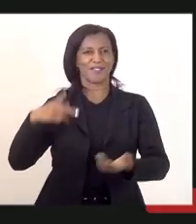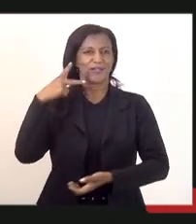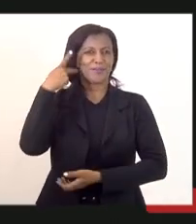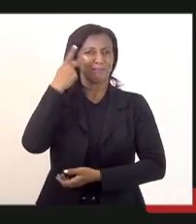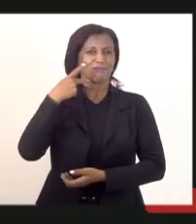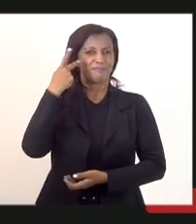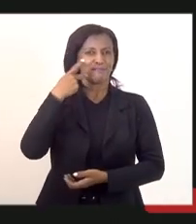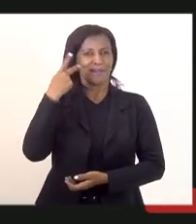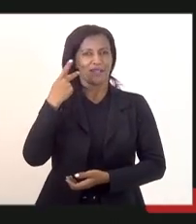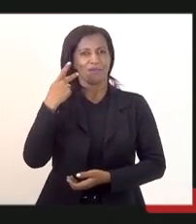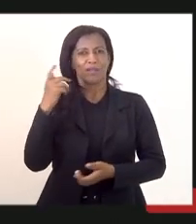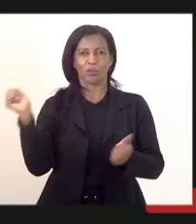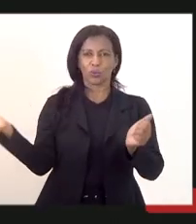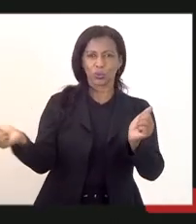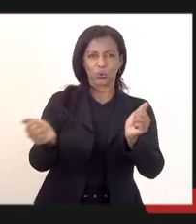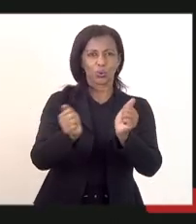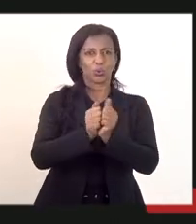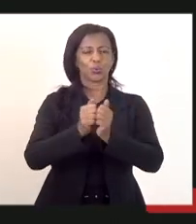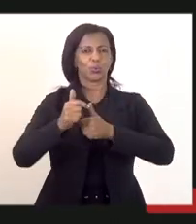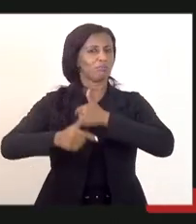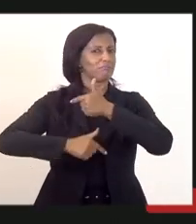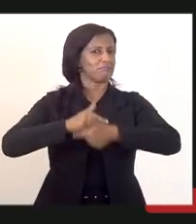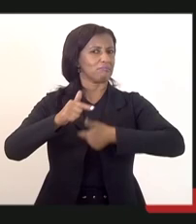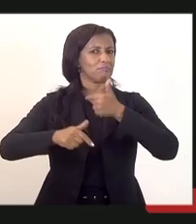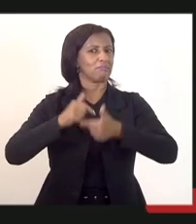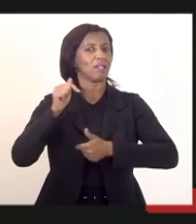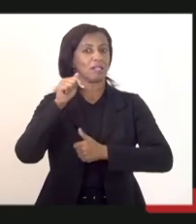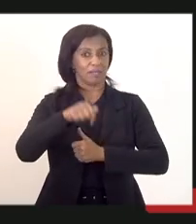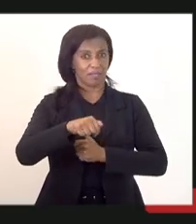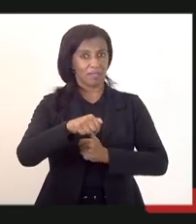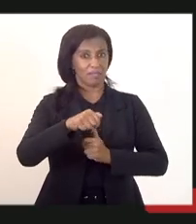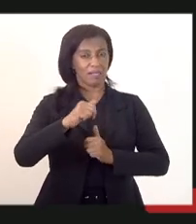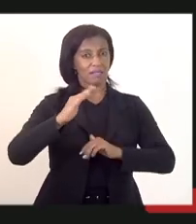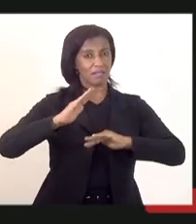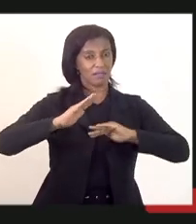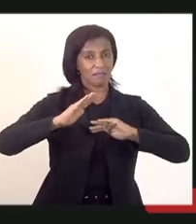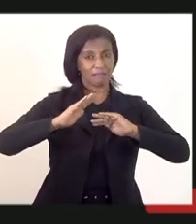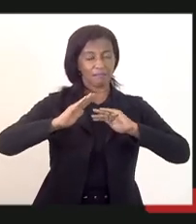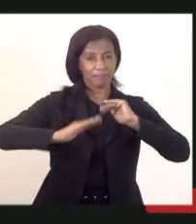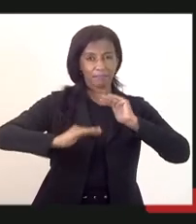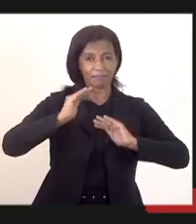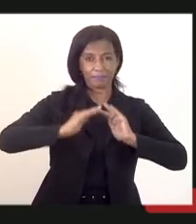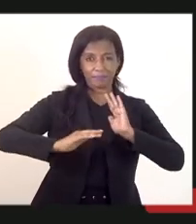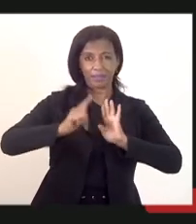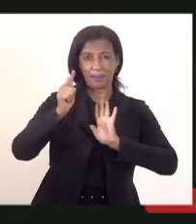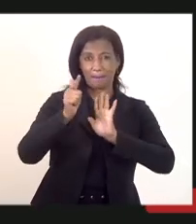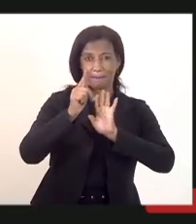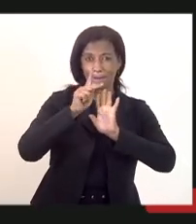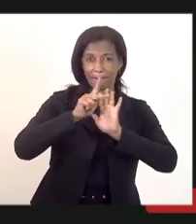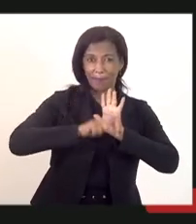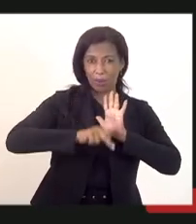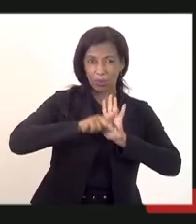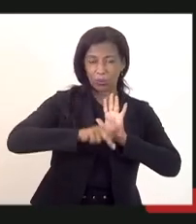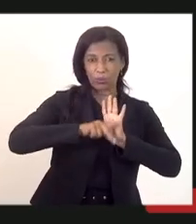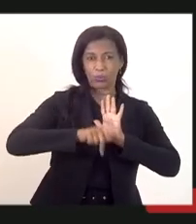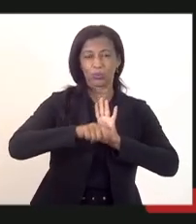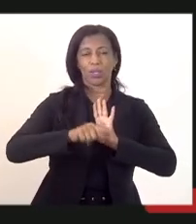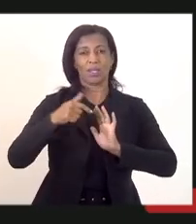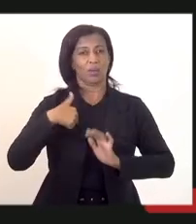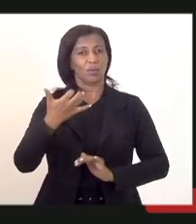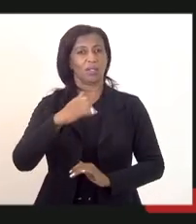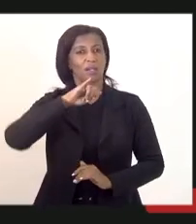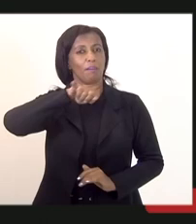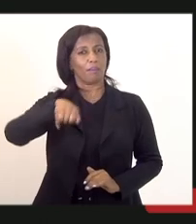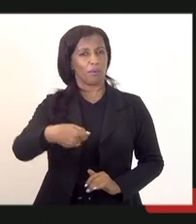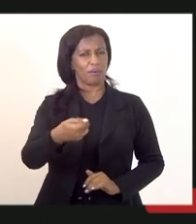que atua também muito bem nessa pauta e eu queria aqui deputado Rodrigo Amorim rapidamente aproveitar